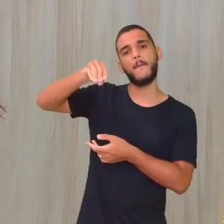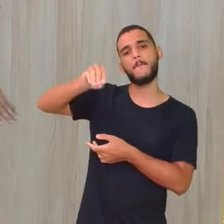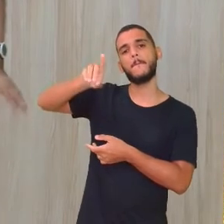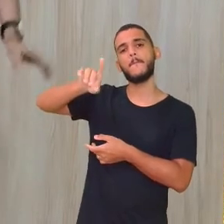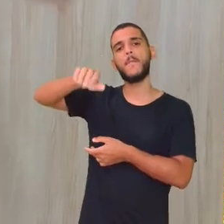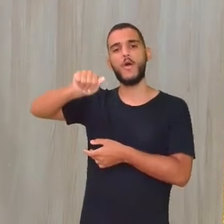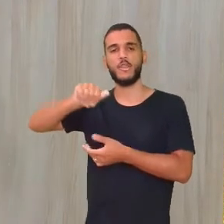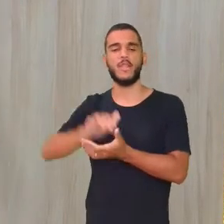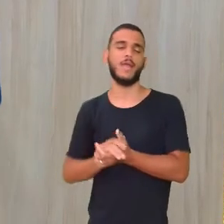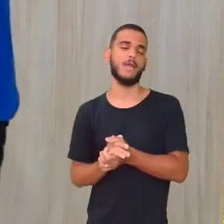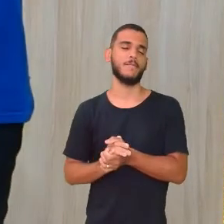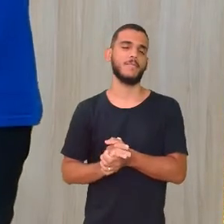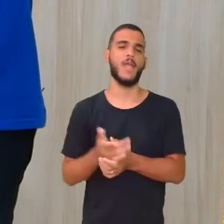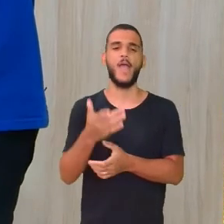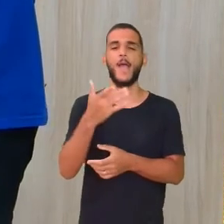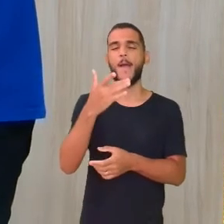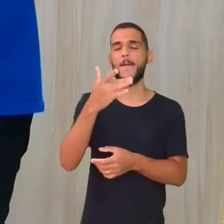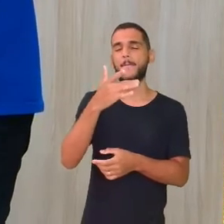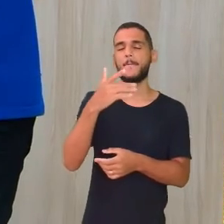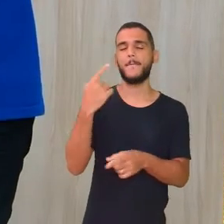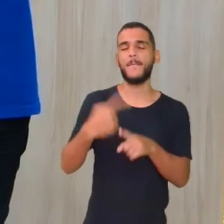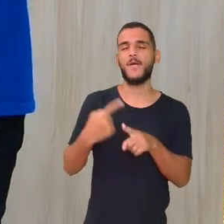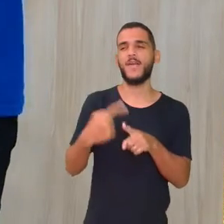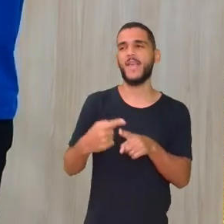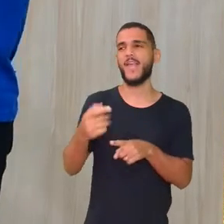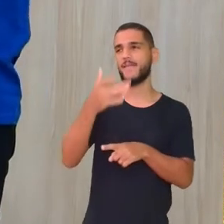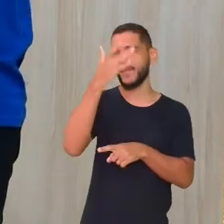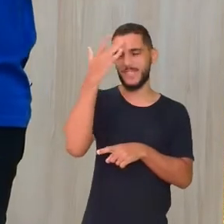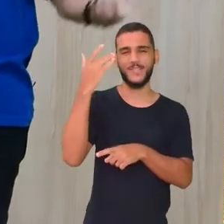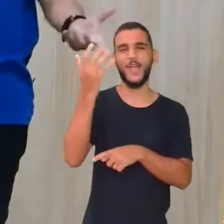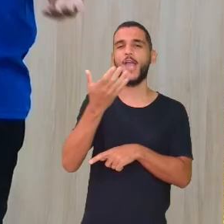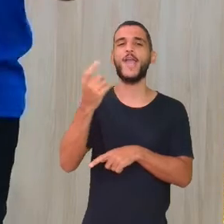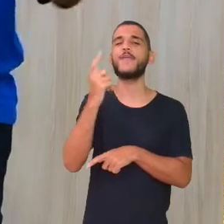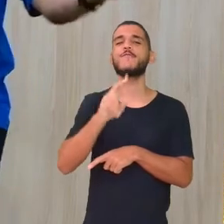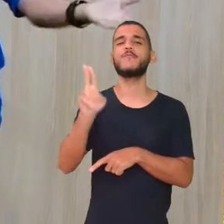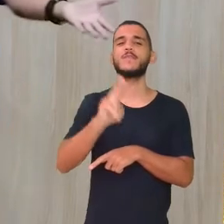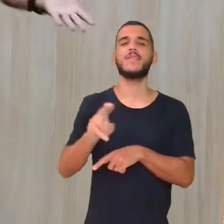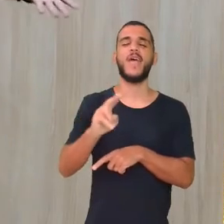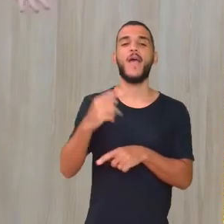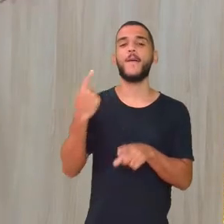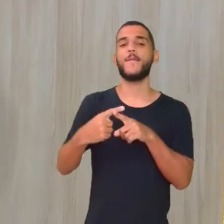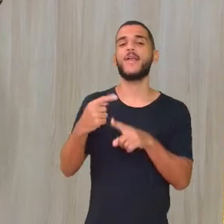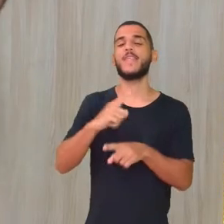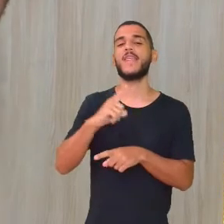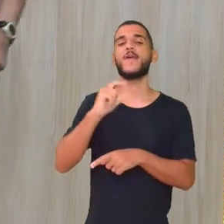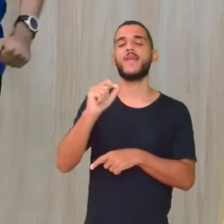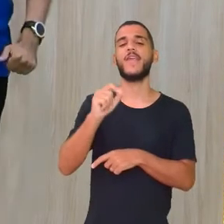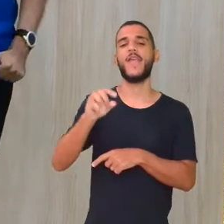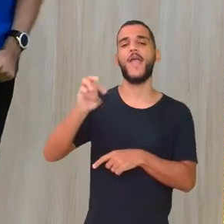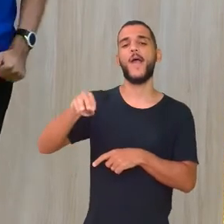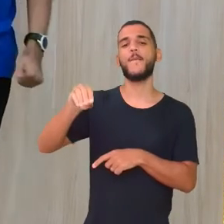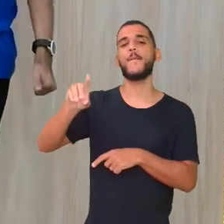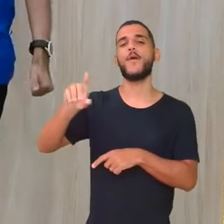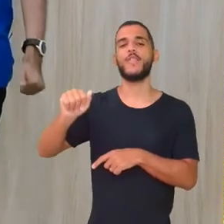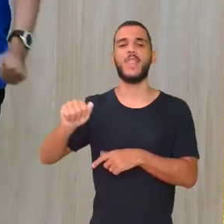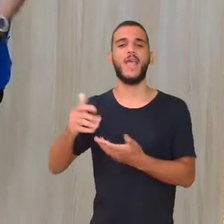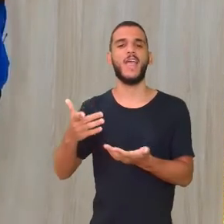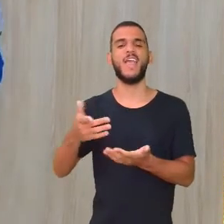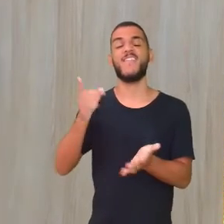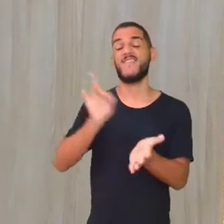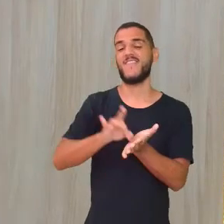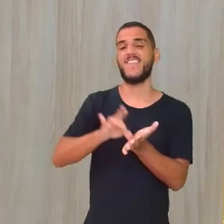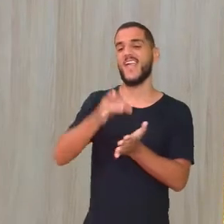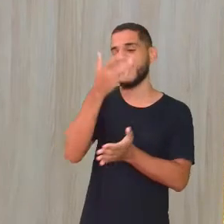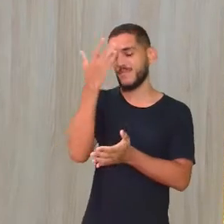Usa desse jeito Ronaldo Todo mundo na copa A usava A bolinha Que todo mundo queria usar Aquele cabelo ali Porque está na moda Não era assim Professora? É verdade Era